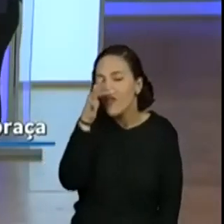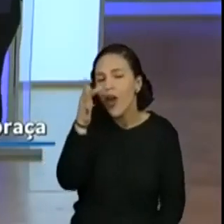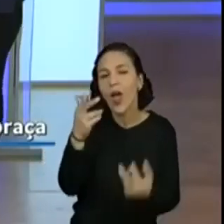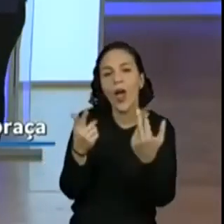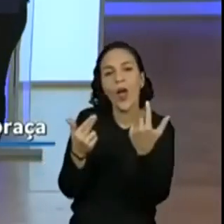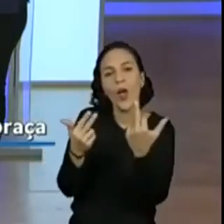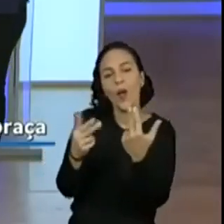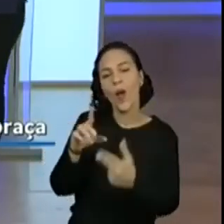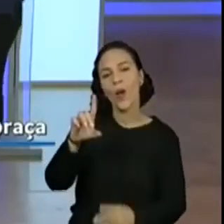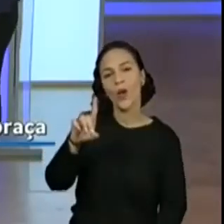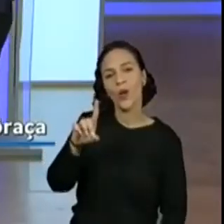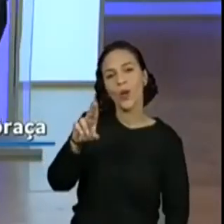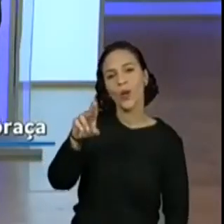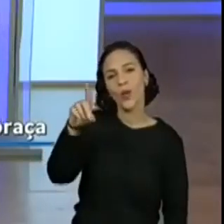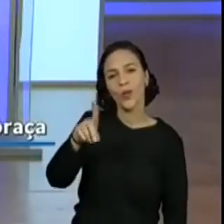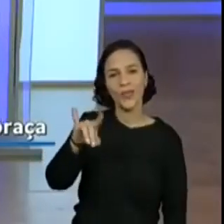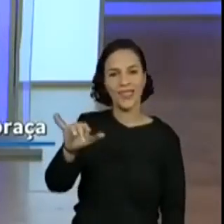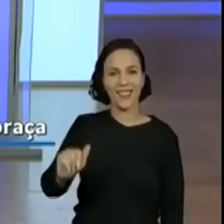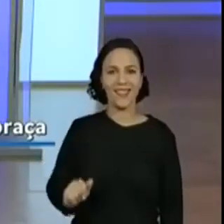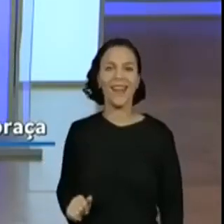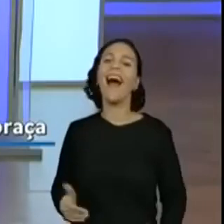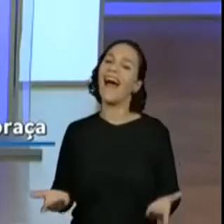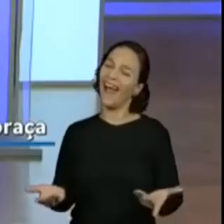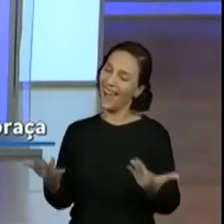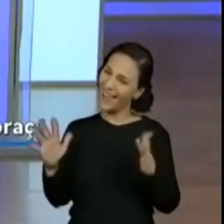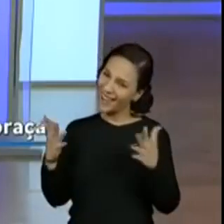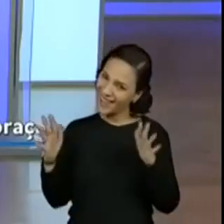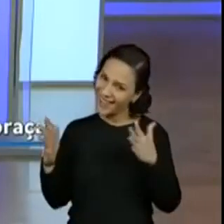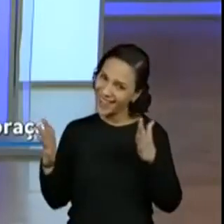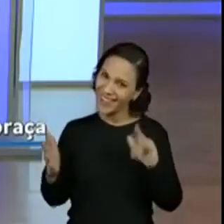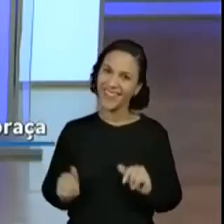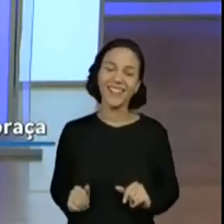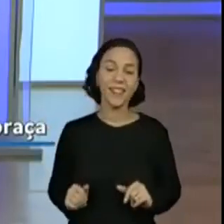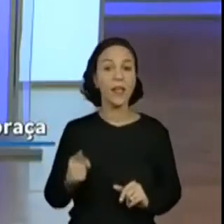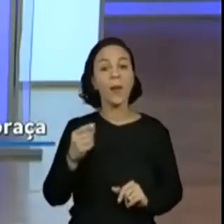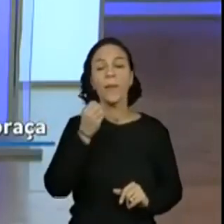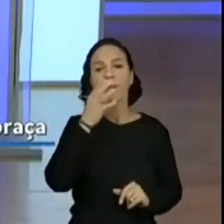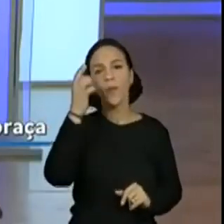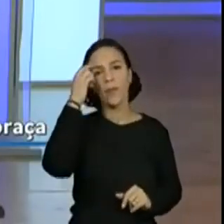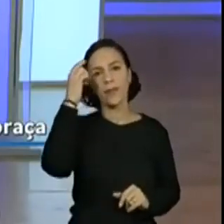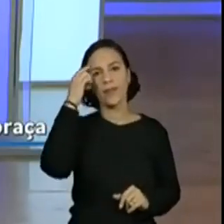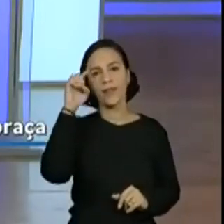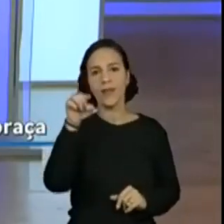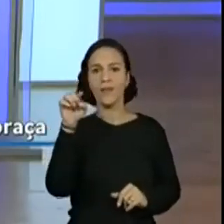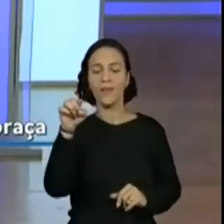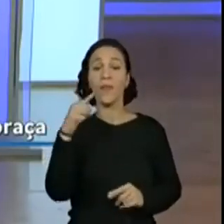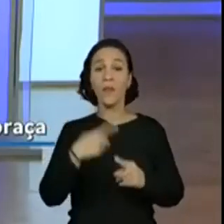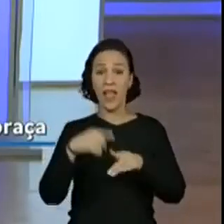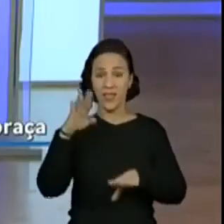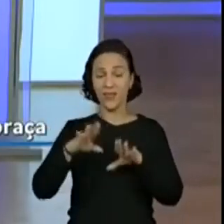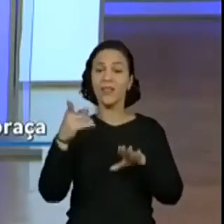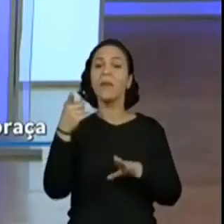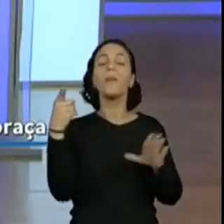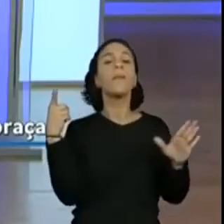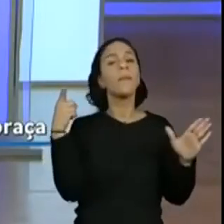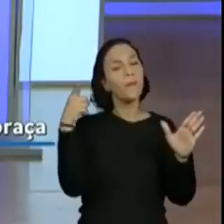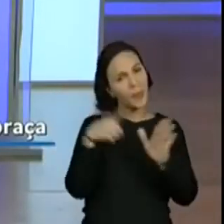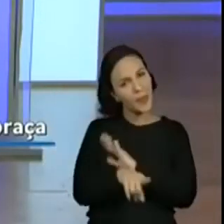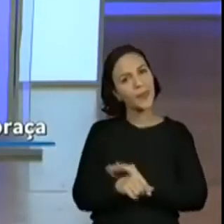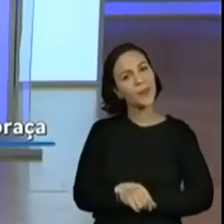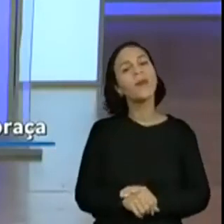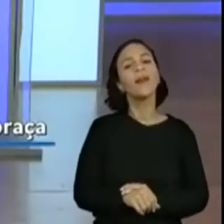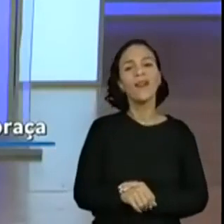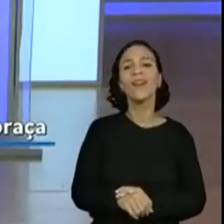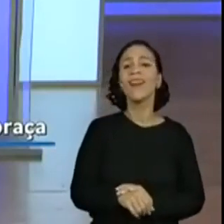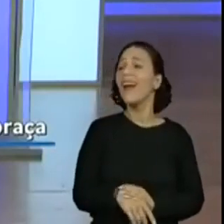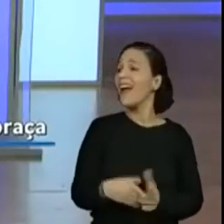mais que eles podem colocar ali para a gente? Olha só, que legal. Isso é legal a gente pensar, não é? Sim. Porque às vezes é verdade, a pessoa fala